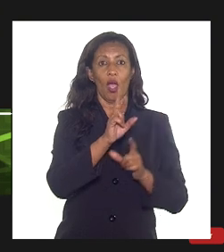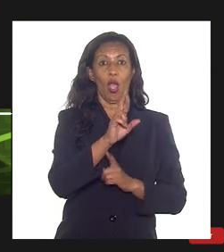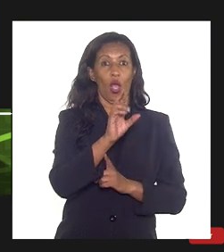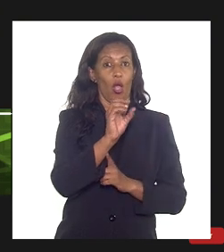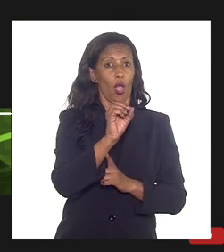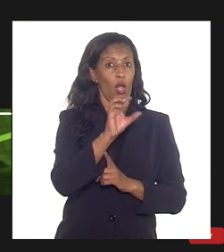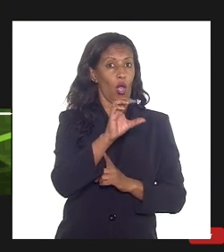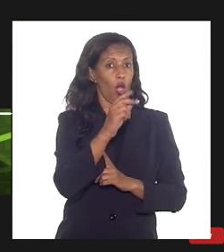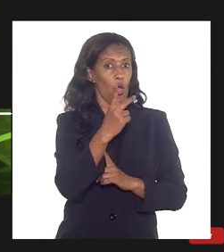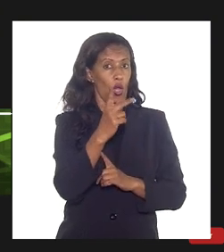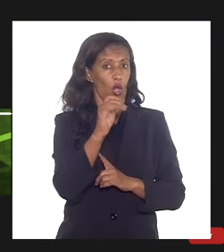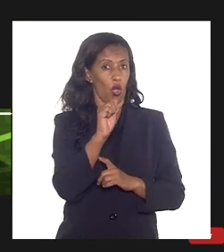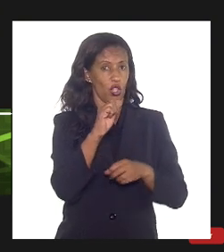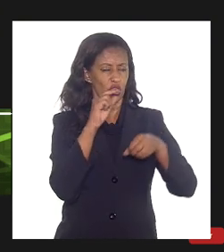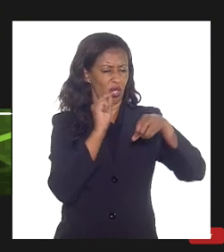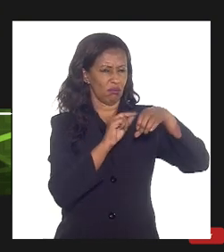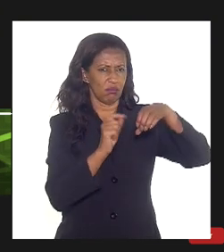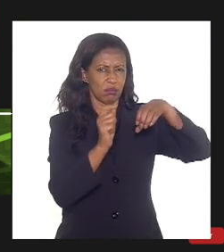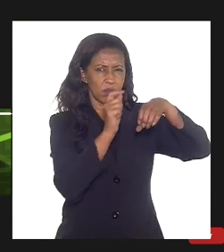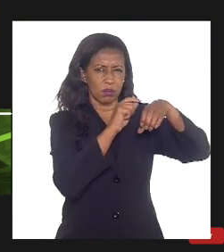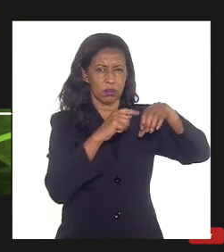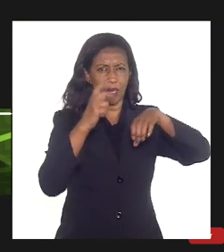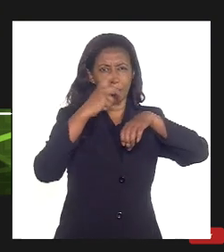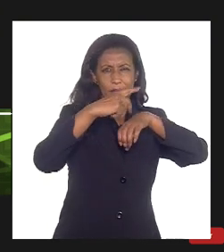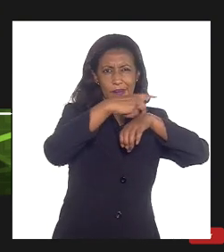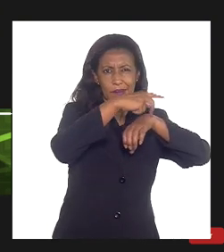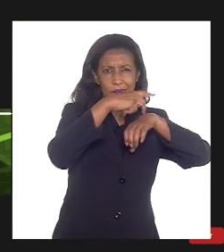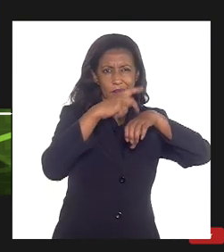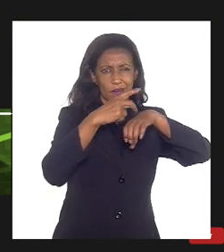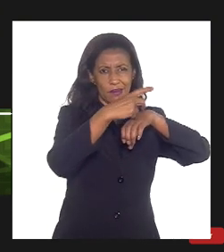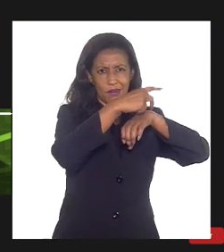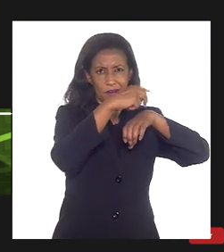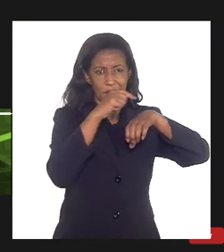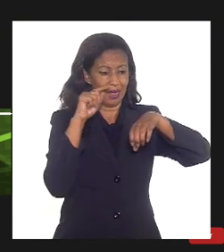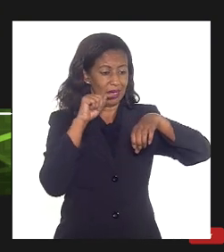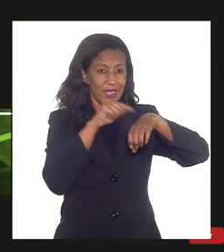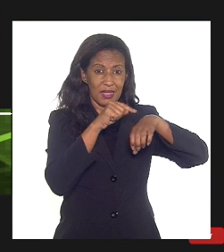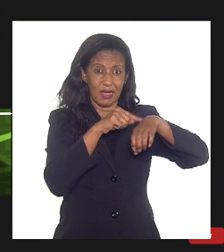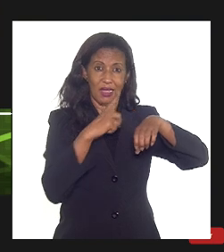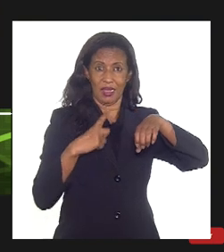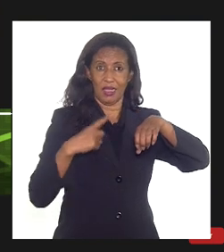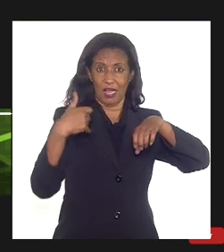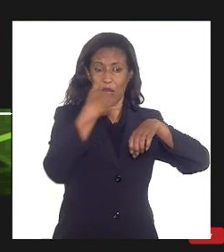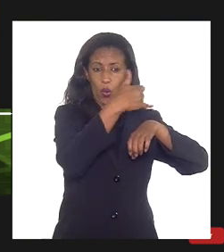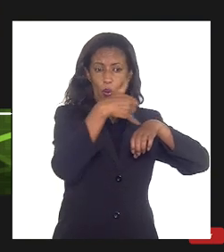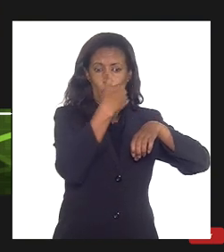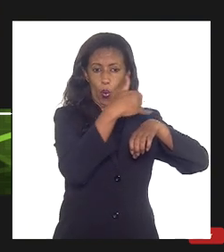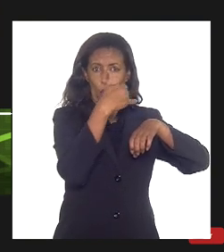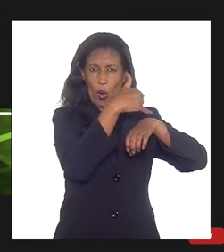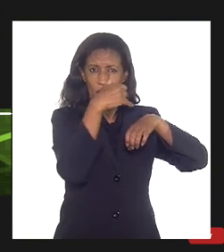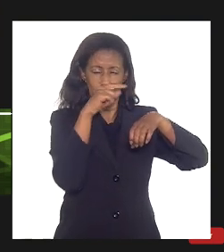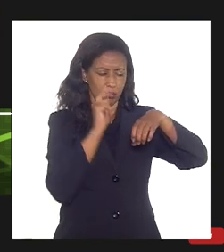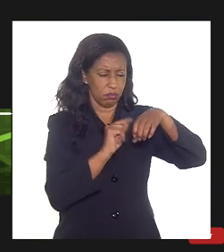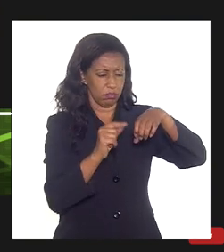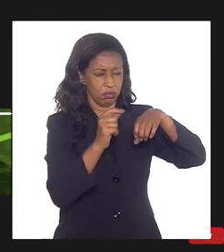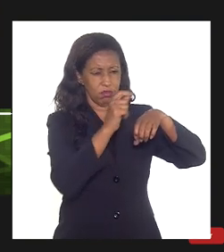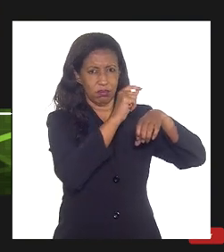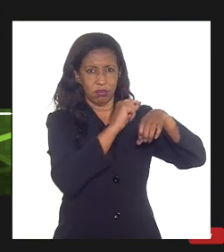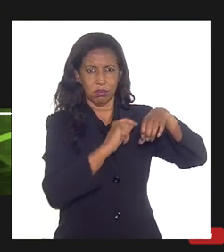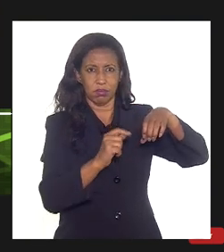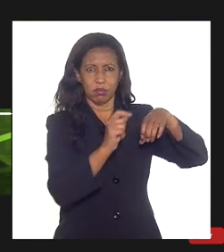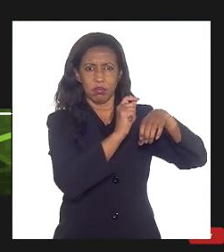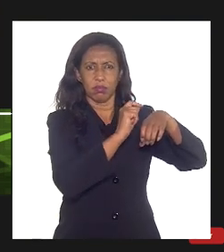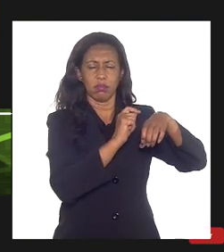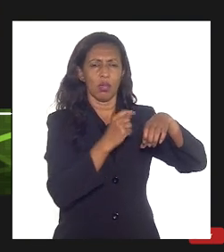é porosa e lá dentro do poro da rocha tem o óleo óleo e gás que estão lá colocados lá dentro do reservatório como é que a gente